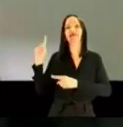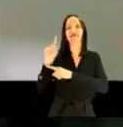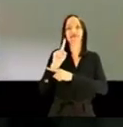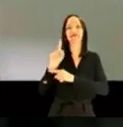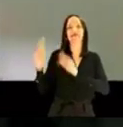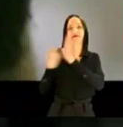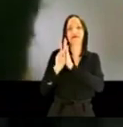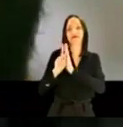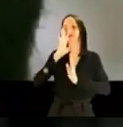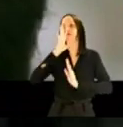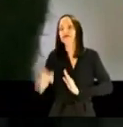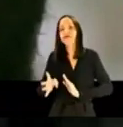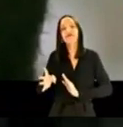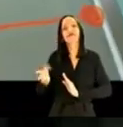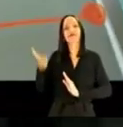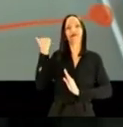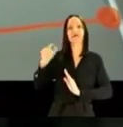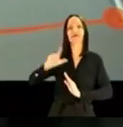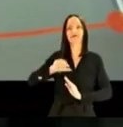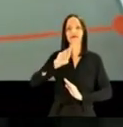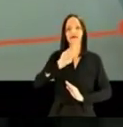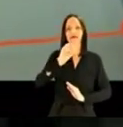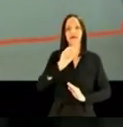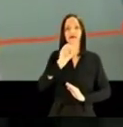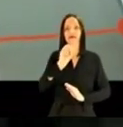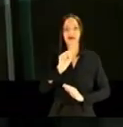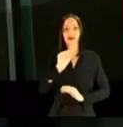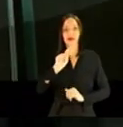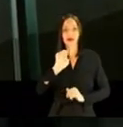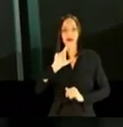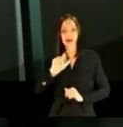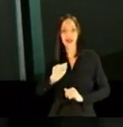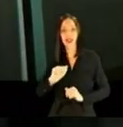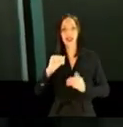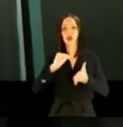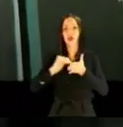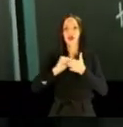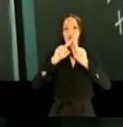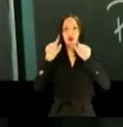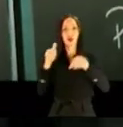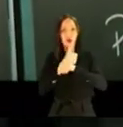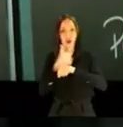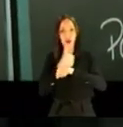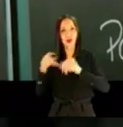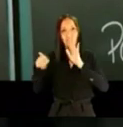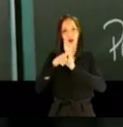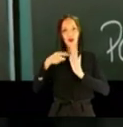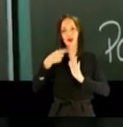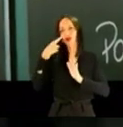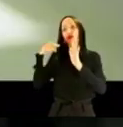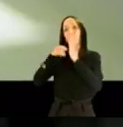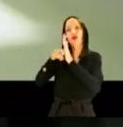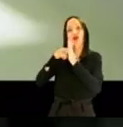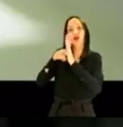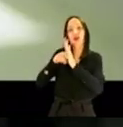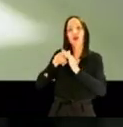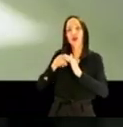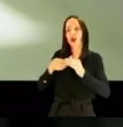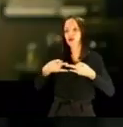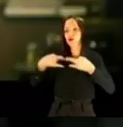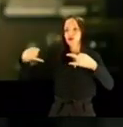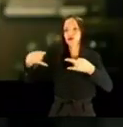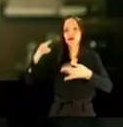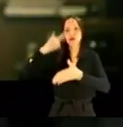Isso mesmo, Ricardo Nunes. Essa acusação foi feita por Rosângela Crepaldi, funcionária do escritório de